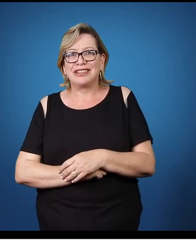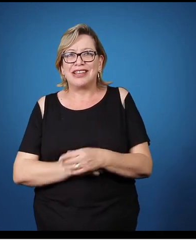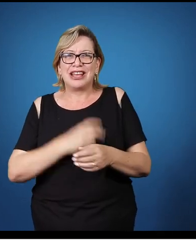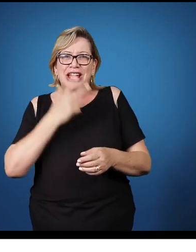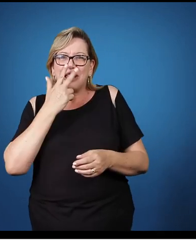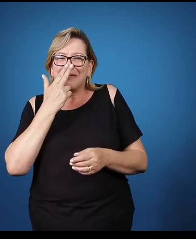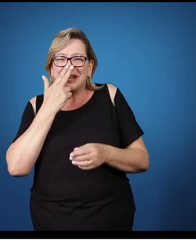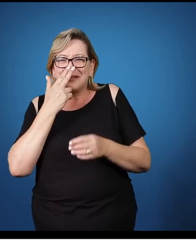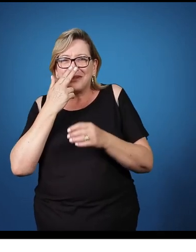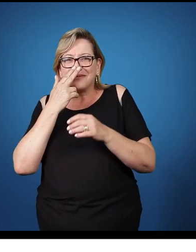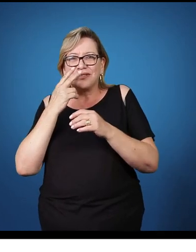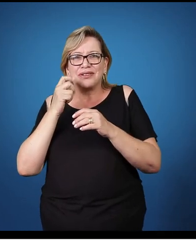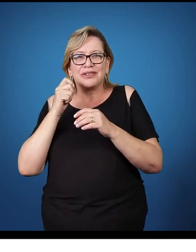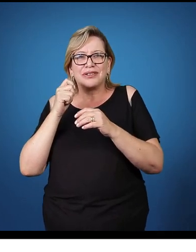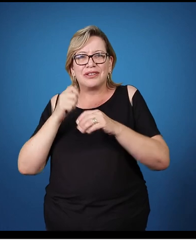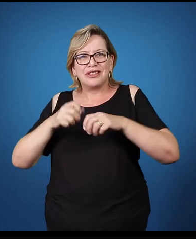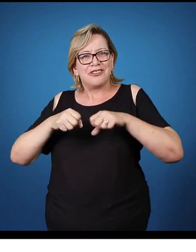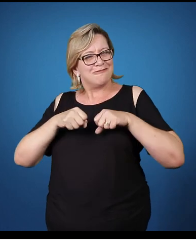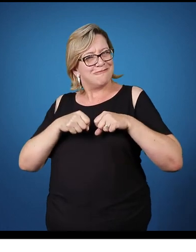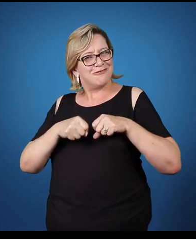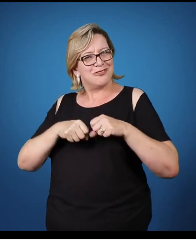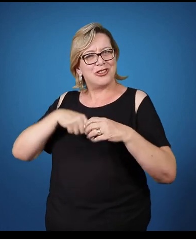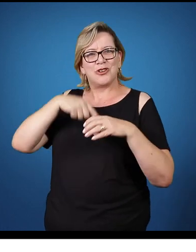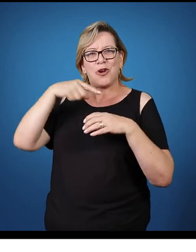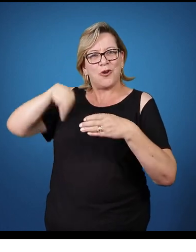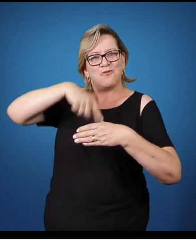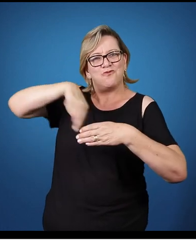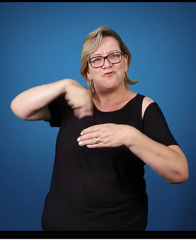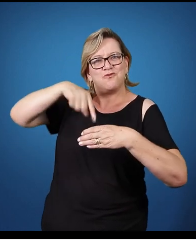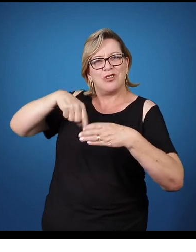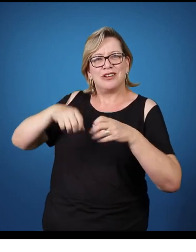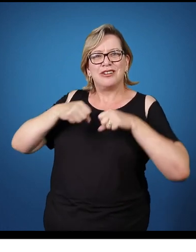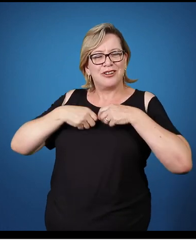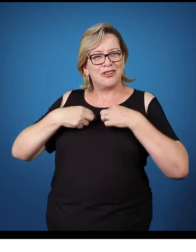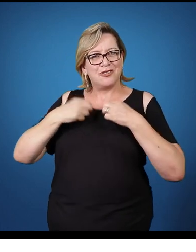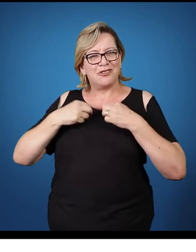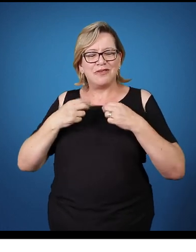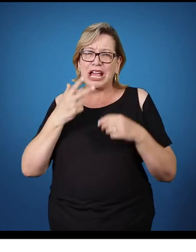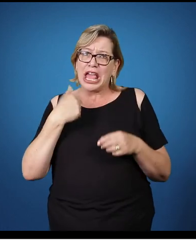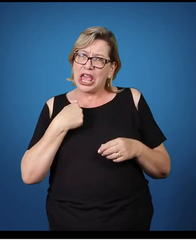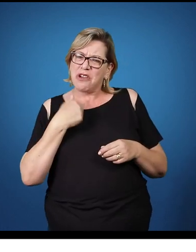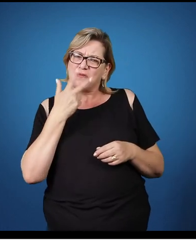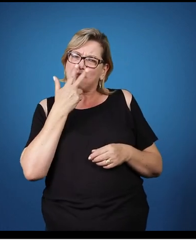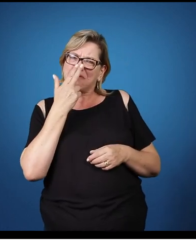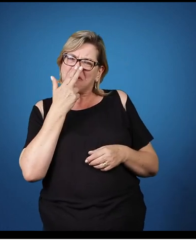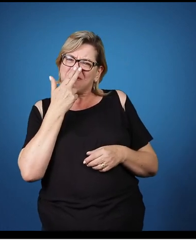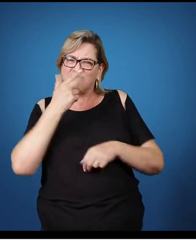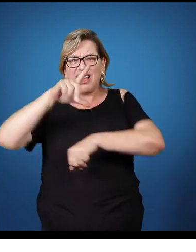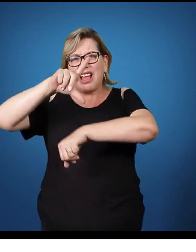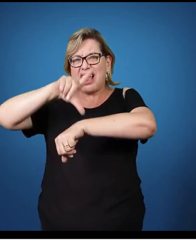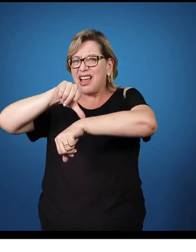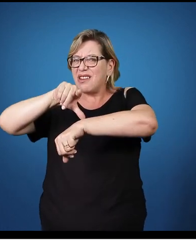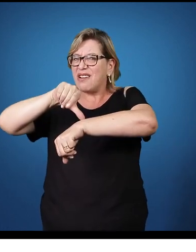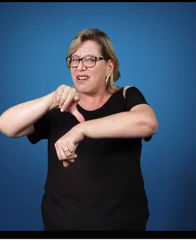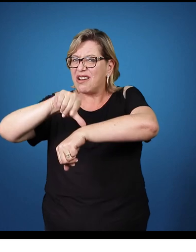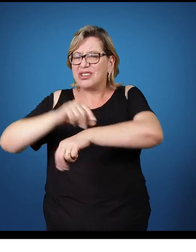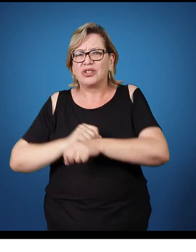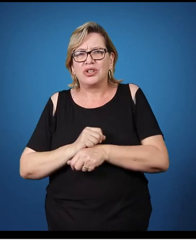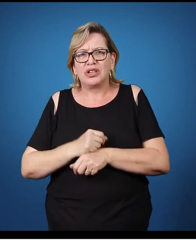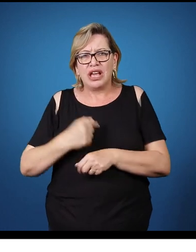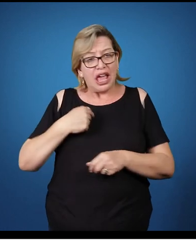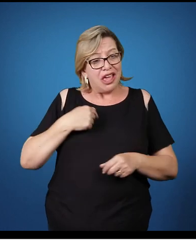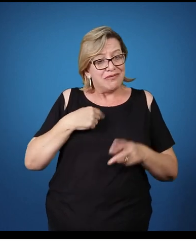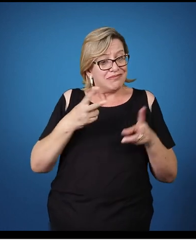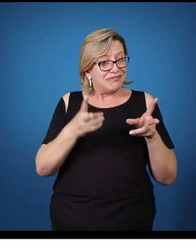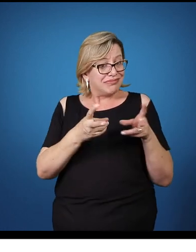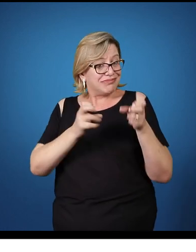infantil. Diga. Uma máquina de lava. Eu usei lá um relógio. Um relógio. Um trem. Um